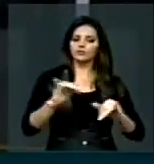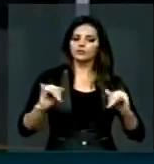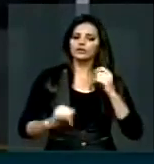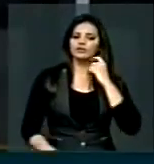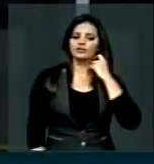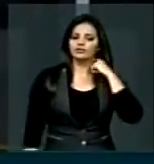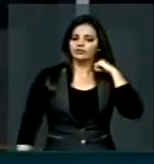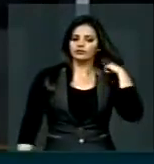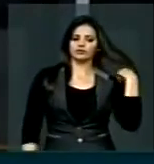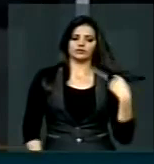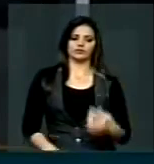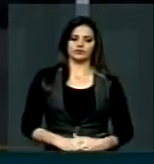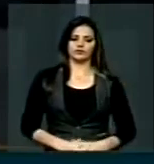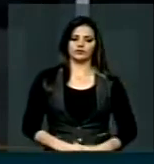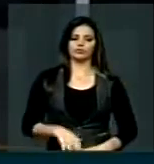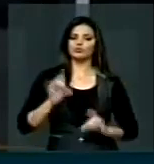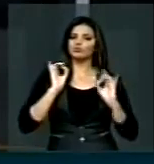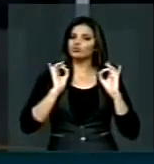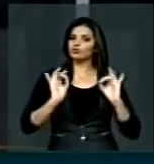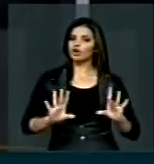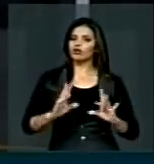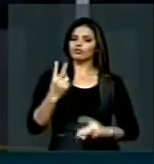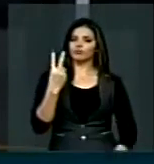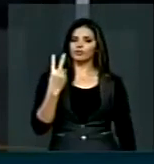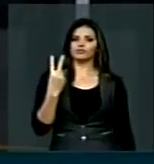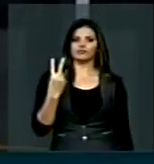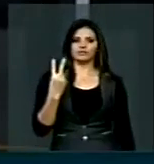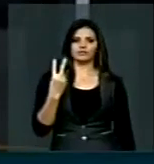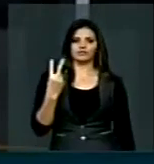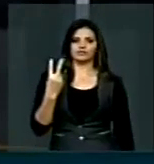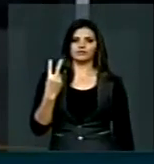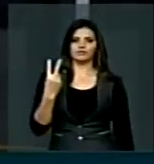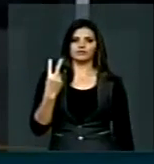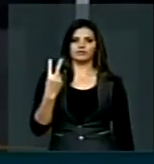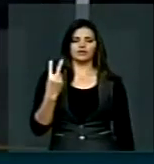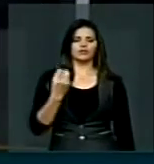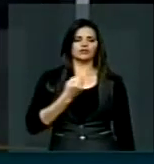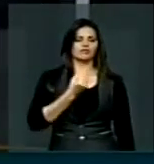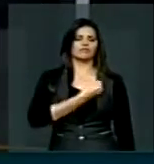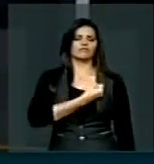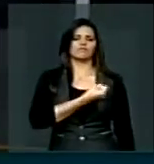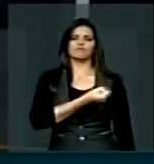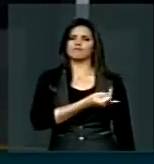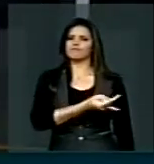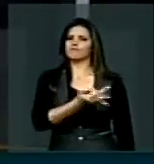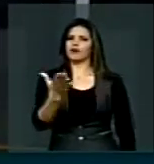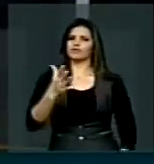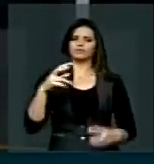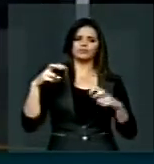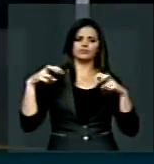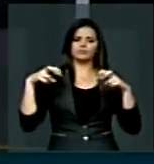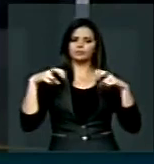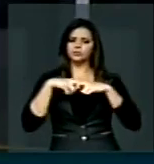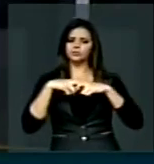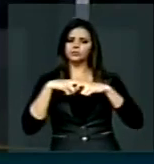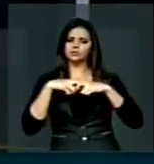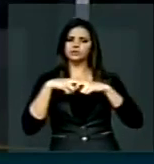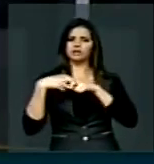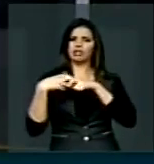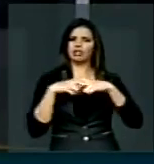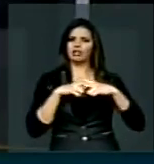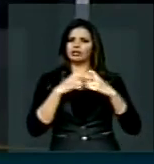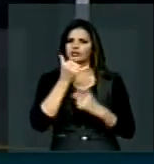apenas dois de centenas de acidentes que ocorreram